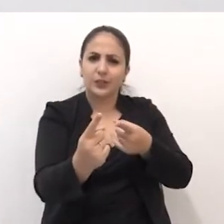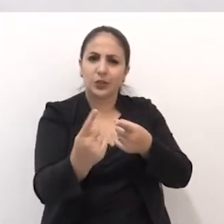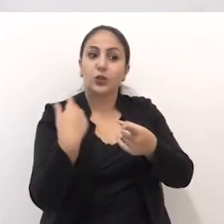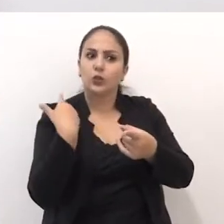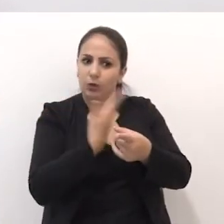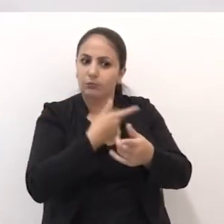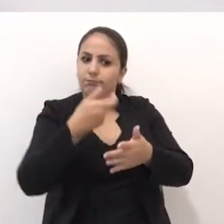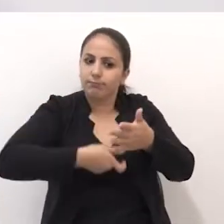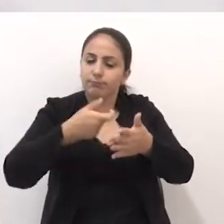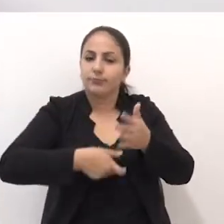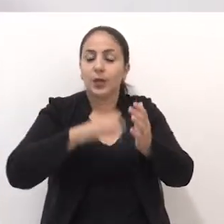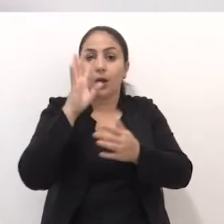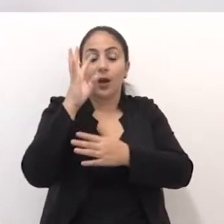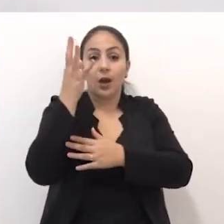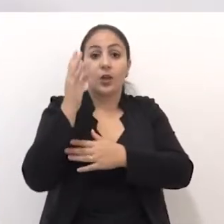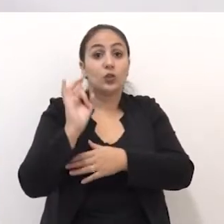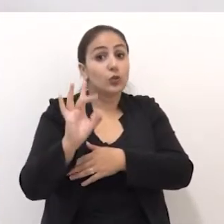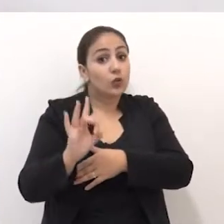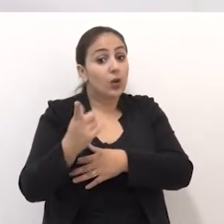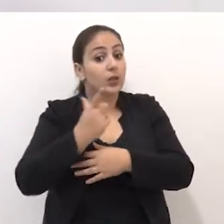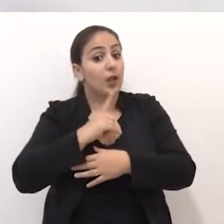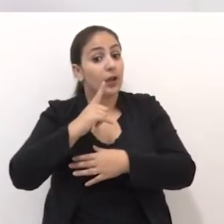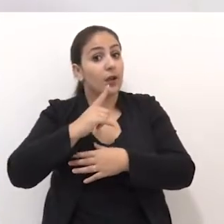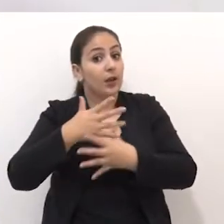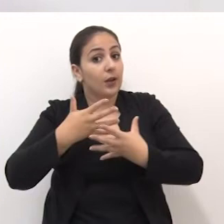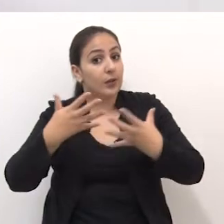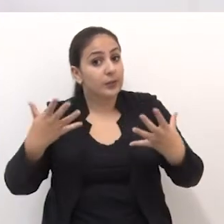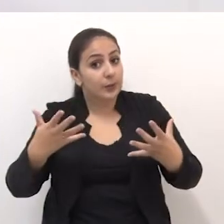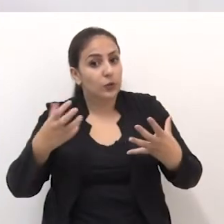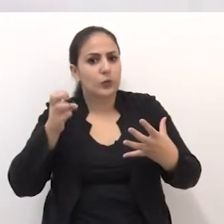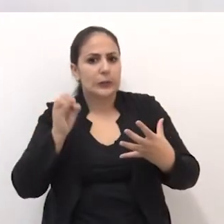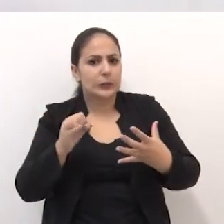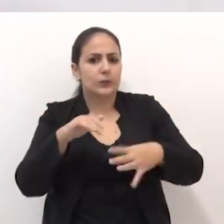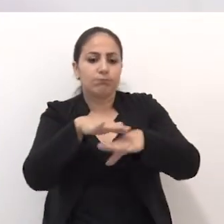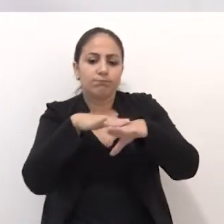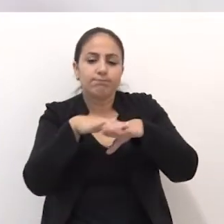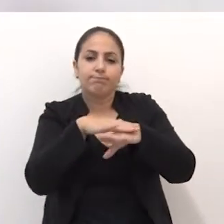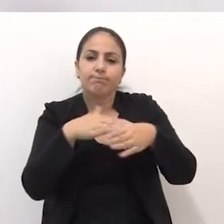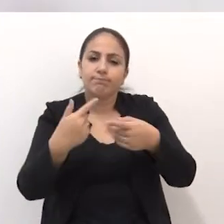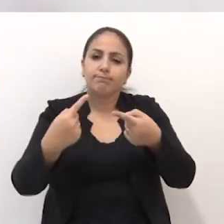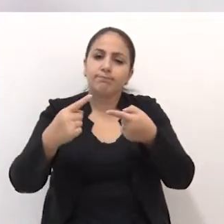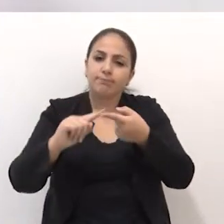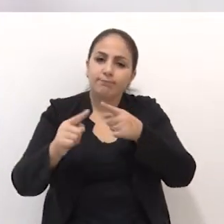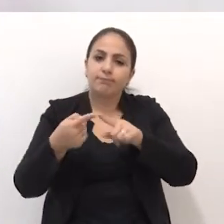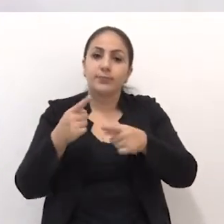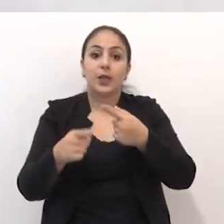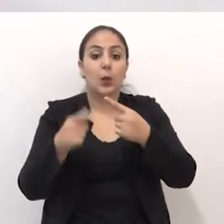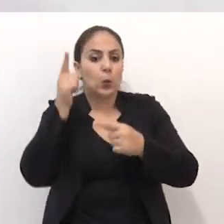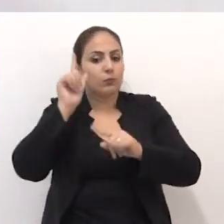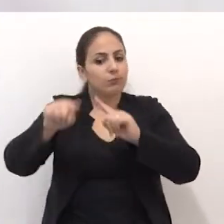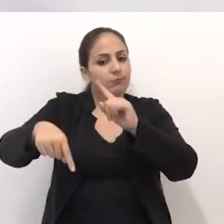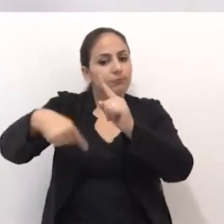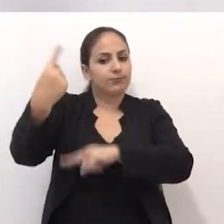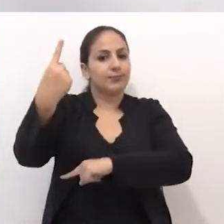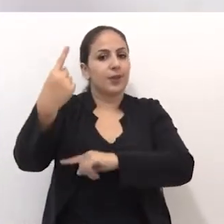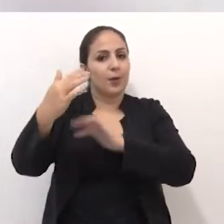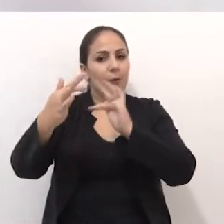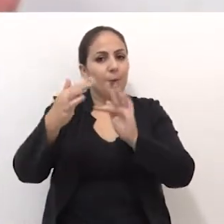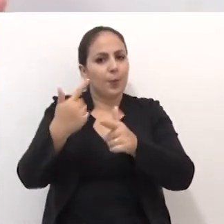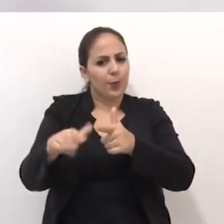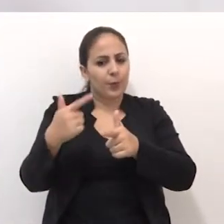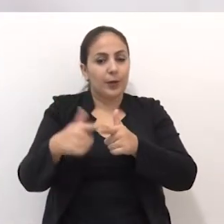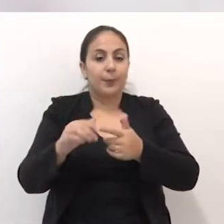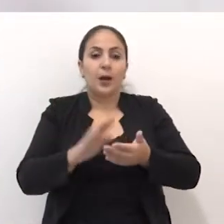enfrentar. Só há crescimento quando se conversa, se dialoga, e quando se enfrenta os problemas. A Câmara de Vereadores